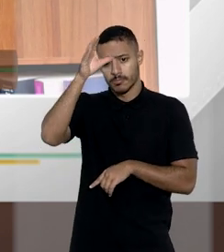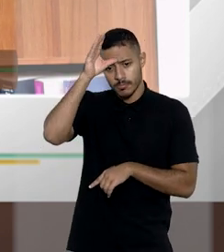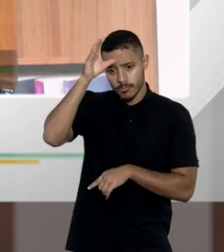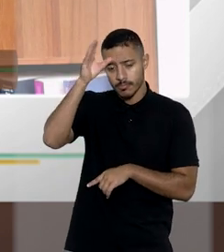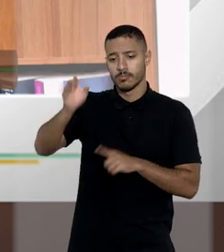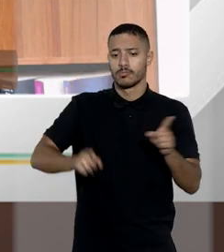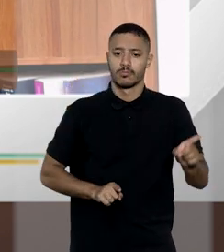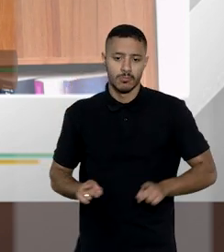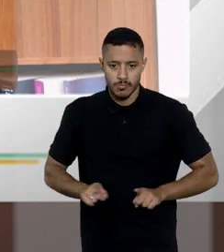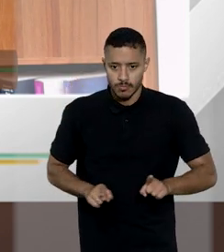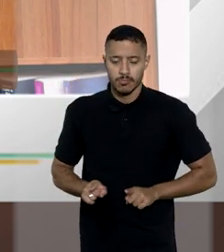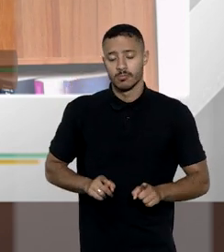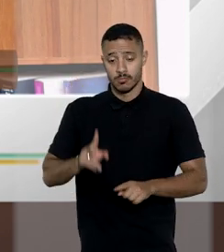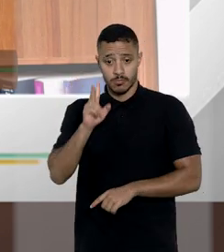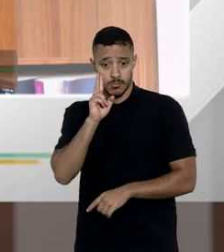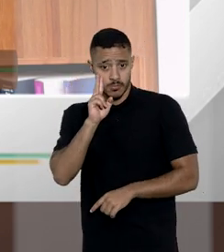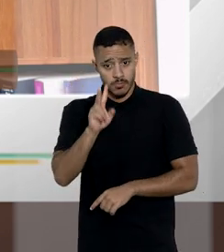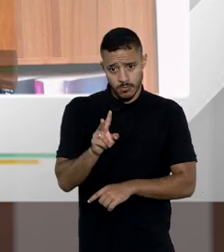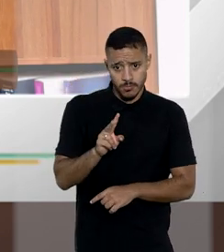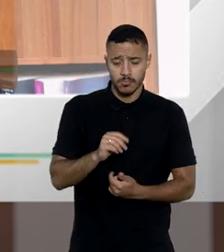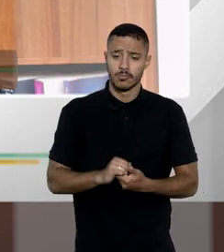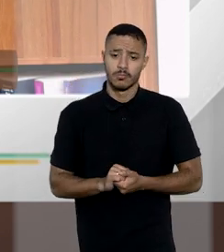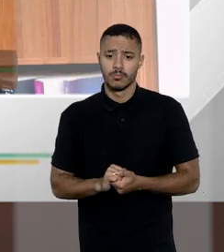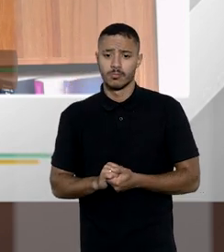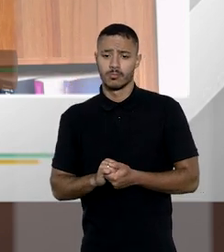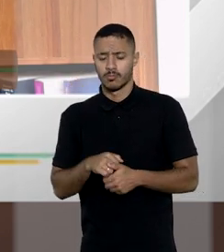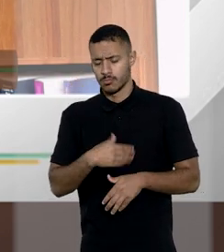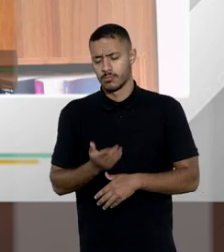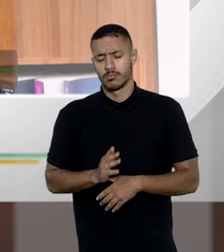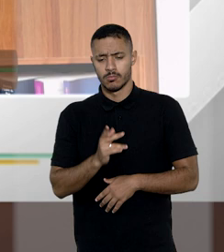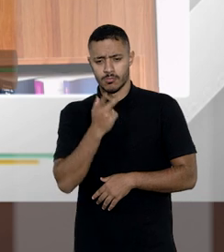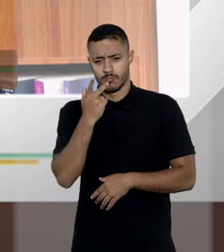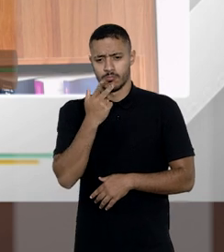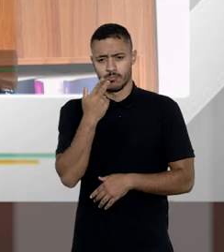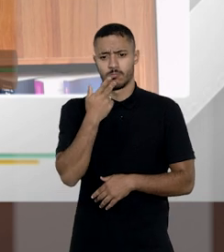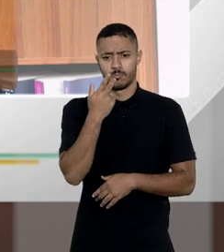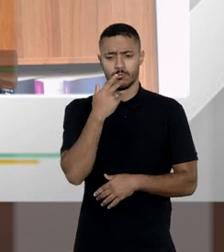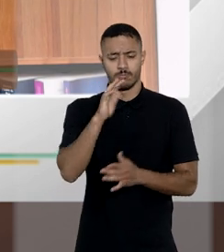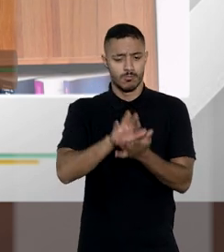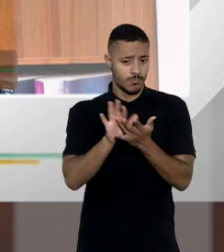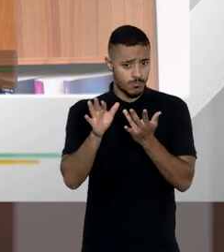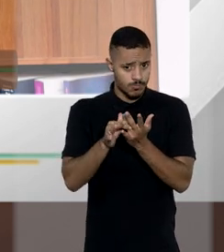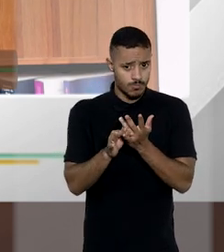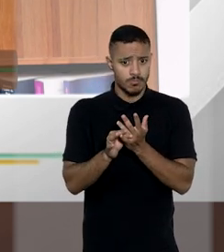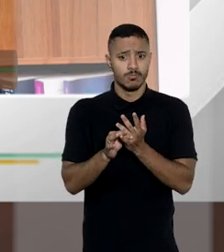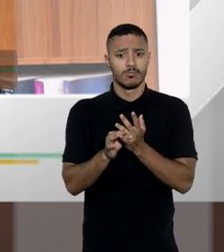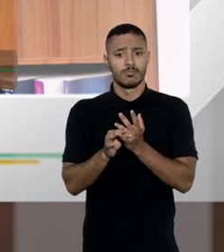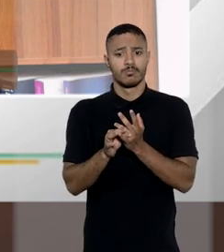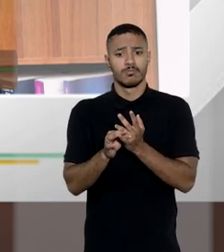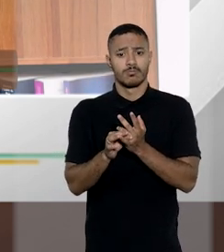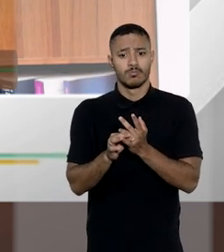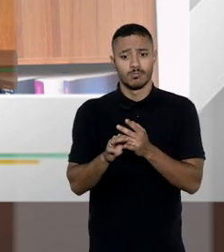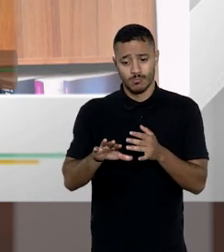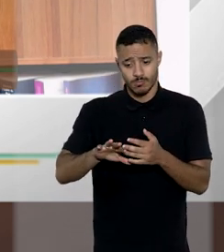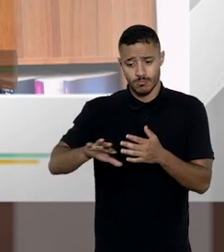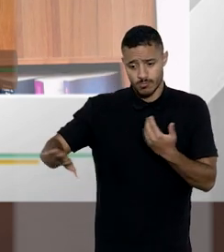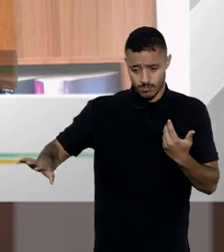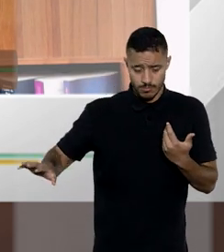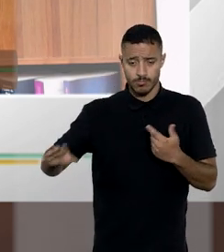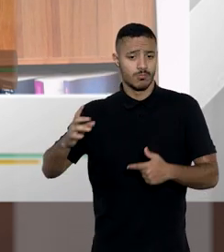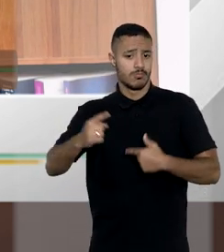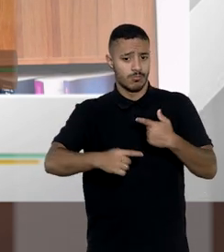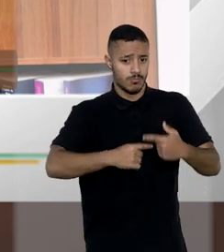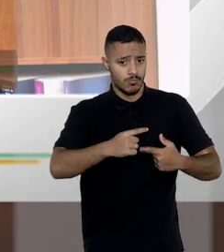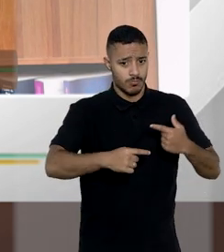os tios os primos e veja que a gente quando fala que o cônjuge ou o companheiro ele